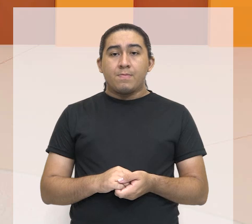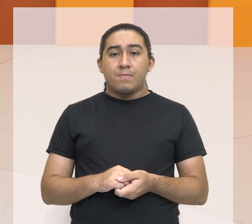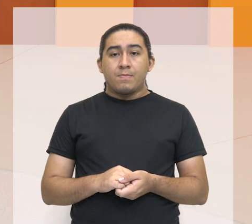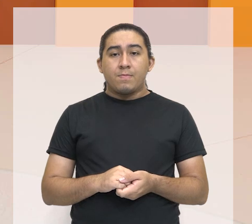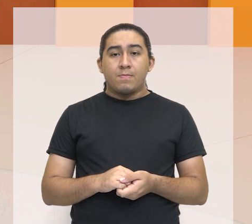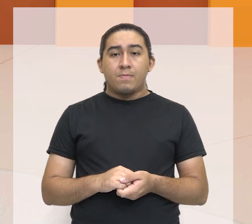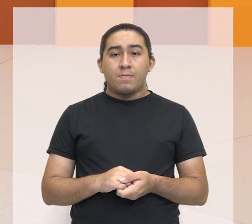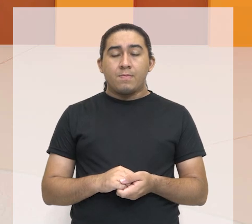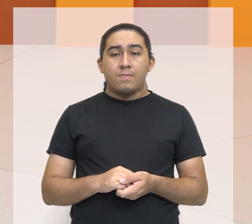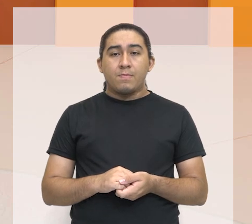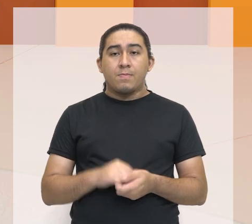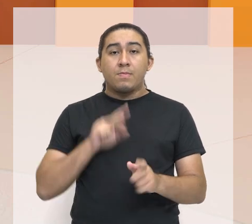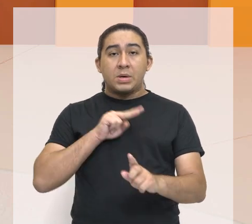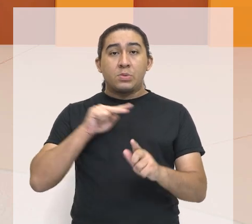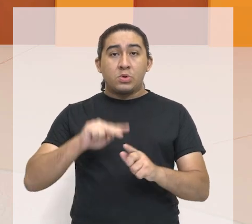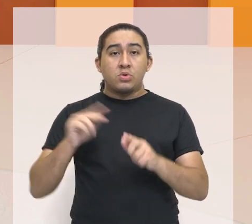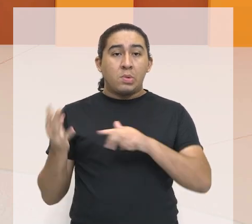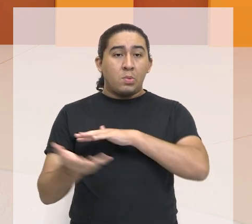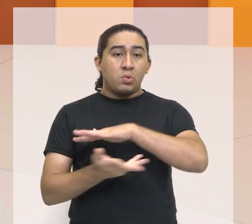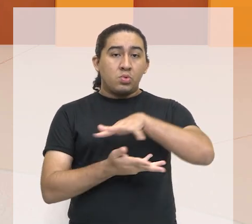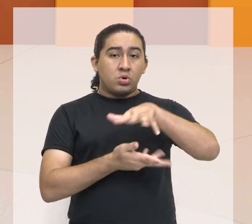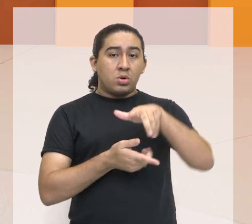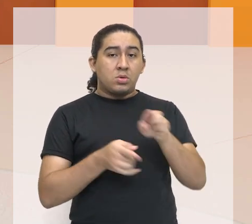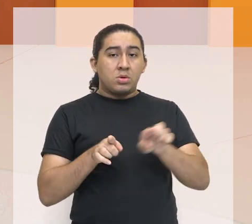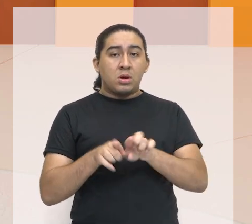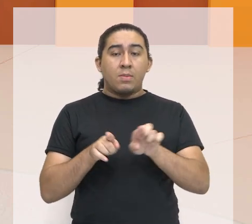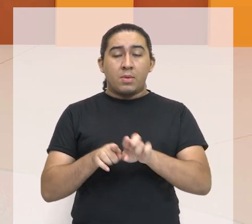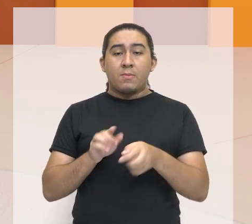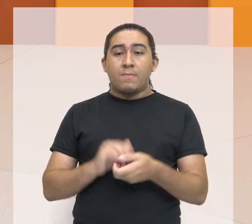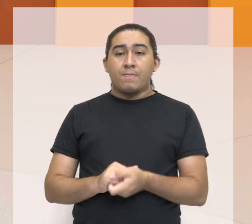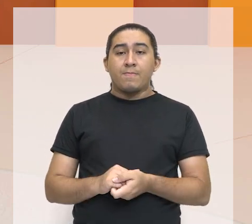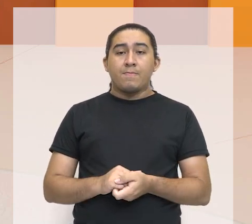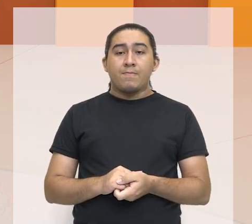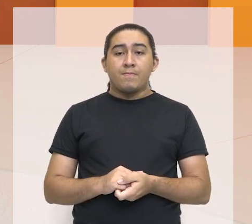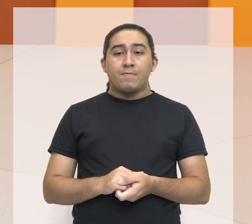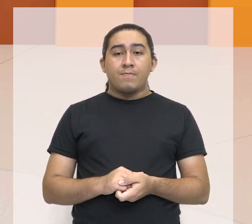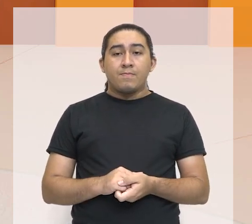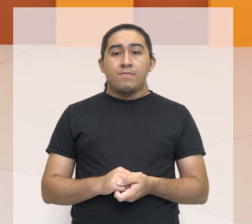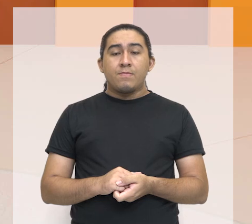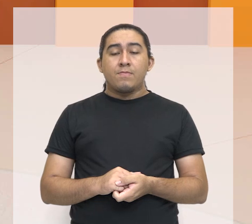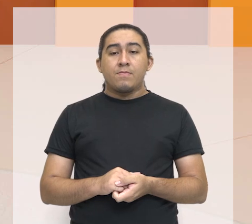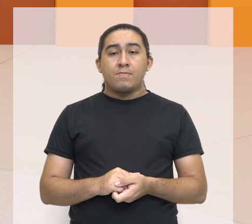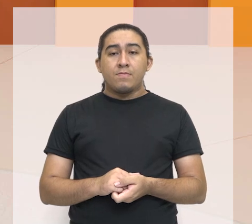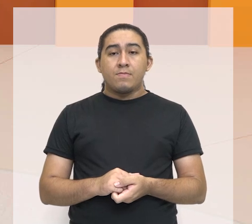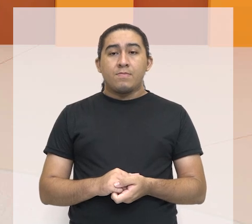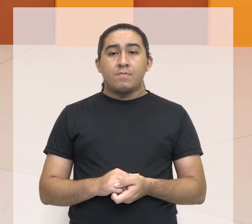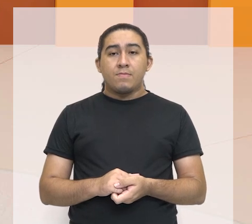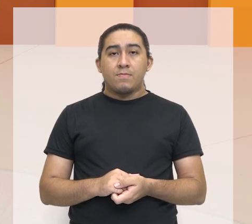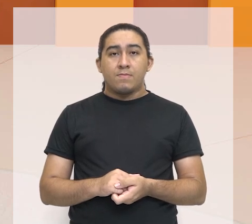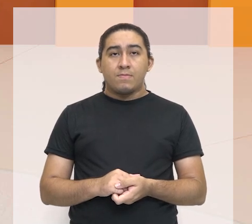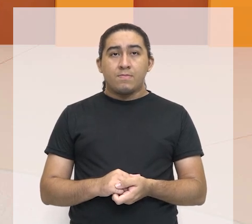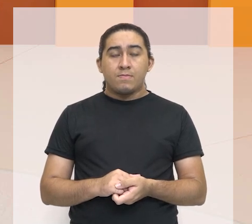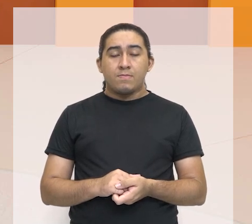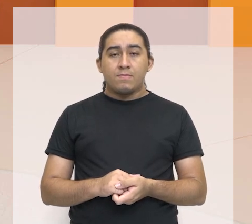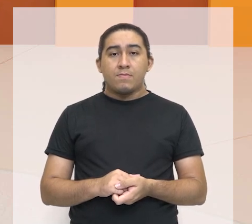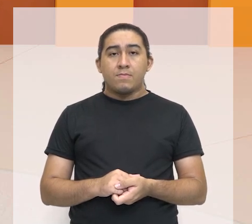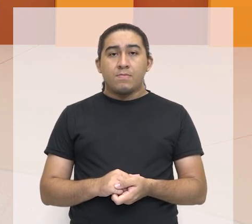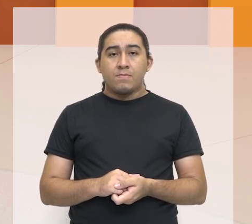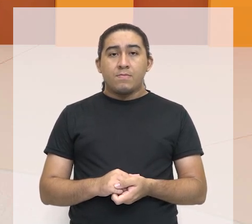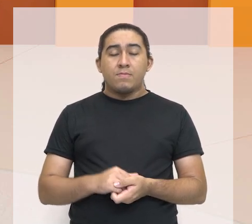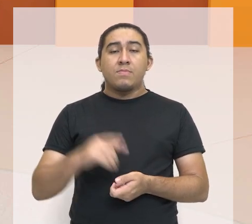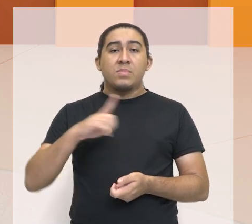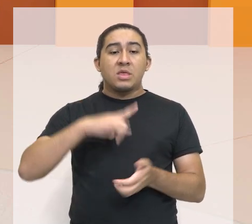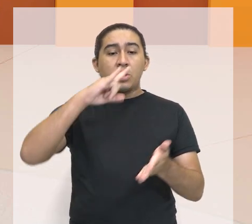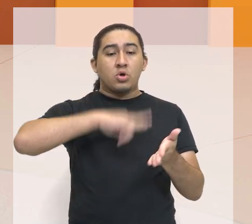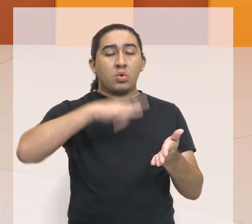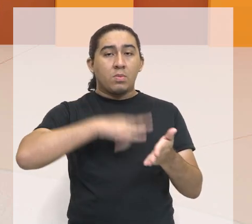vista universal, mundial, declaração que gritou, que colocou em pauta para